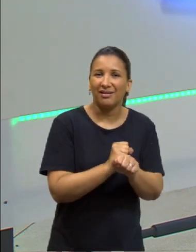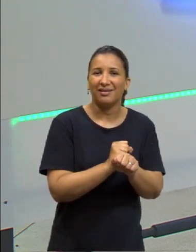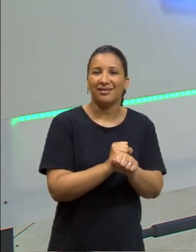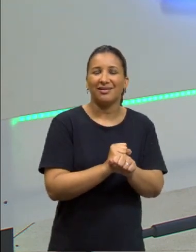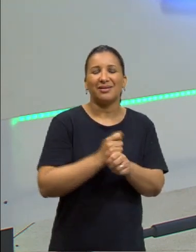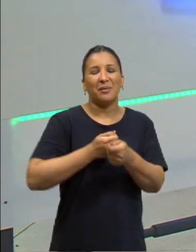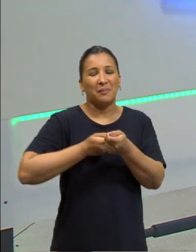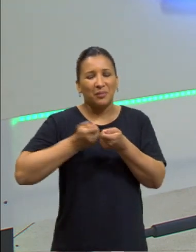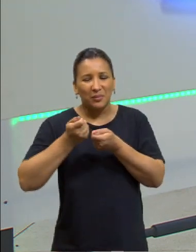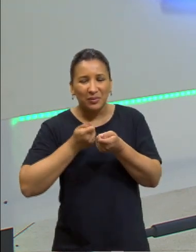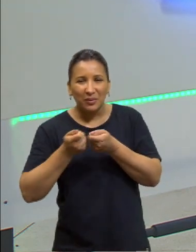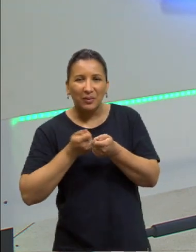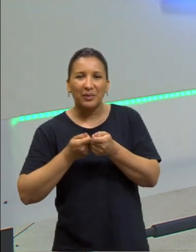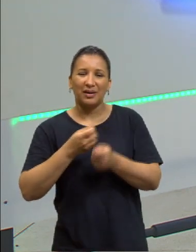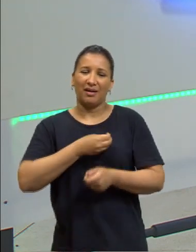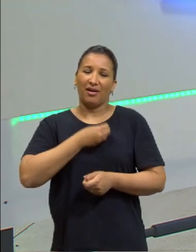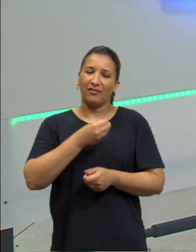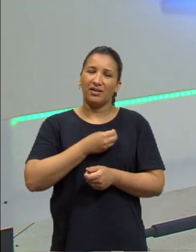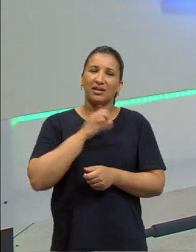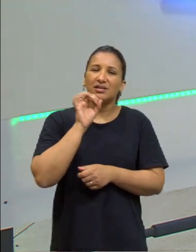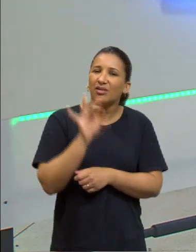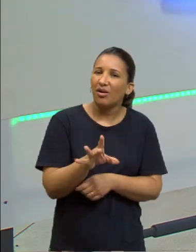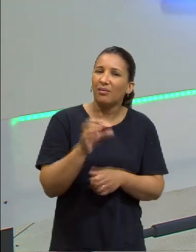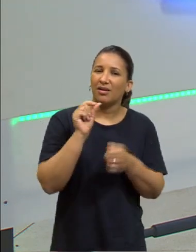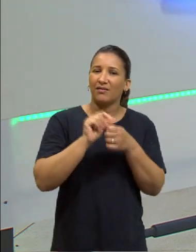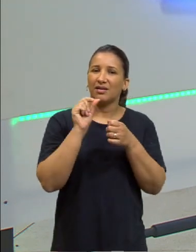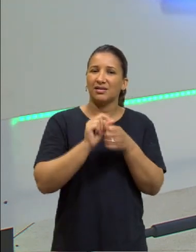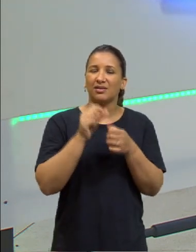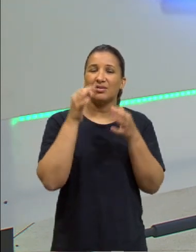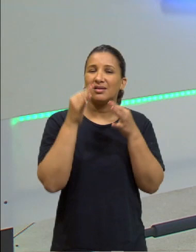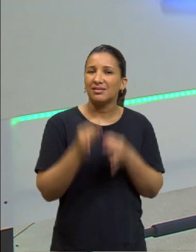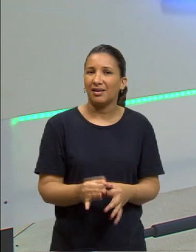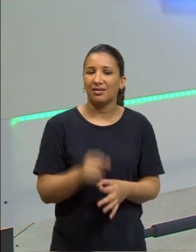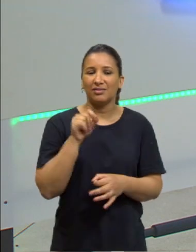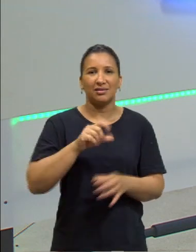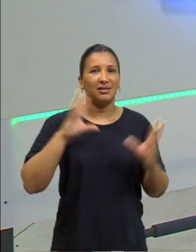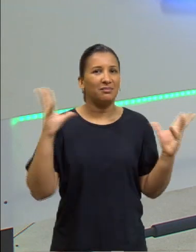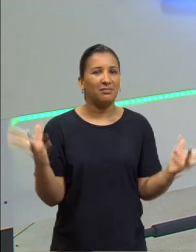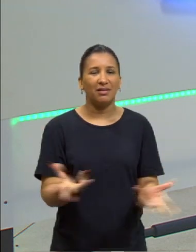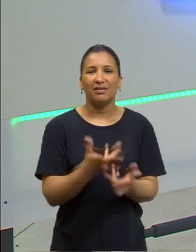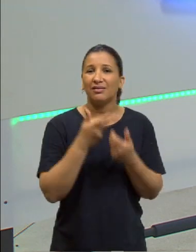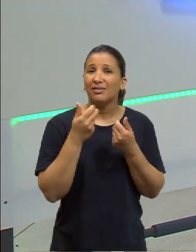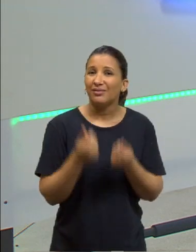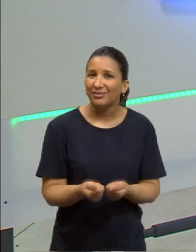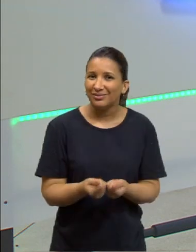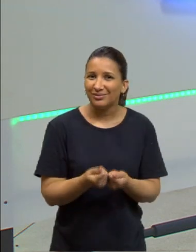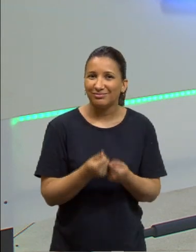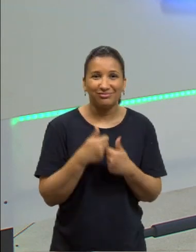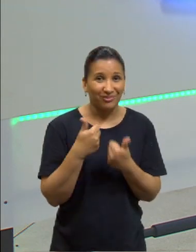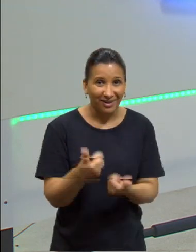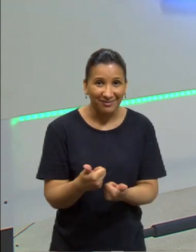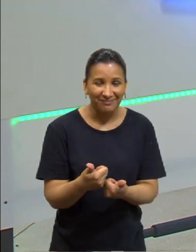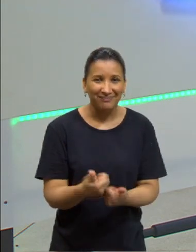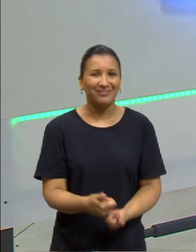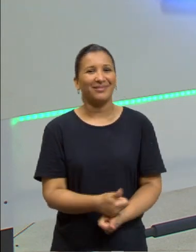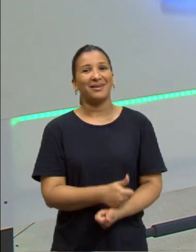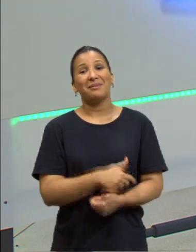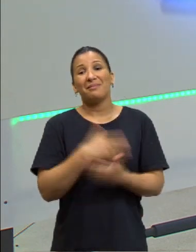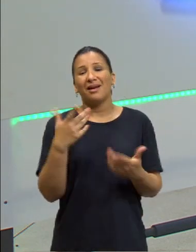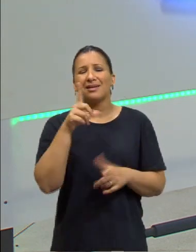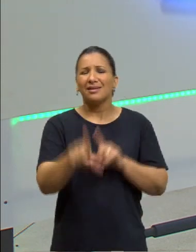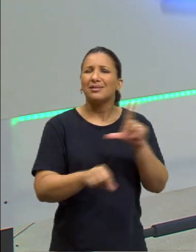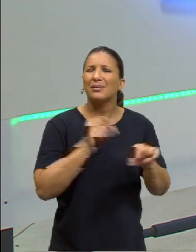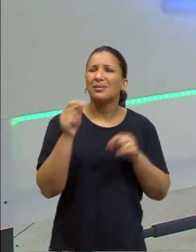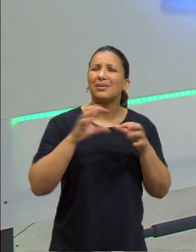vida para só fazer as coisas certas. Isso seria maravilhoso, não seria? Não, né? E a decisão? E a